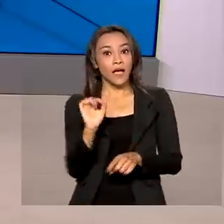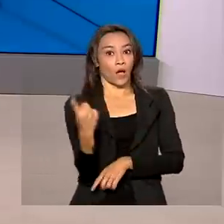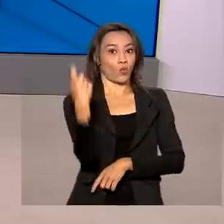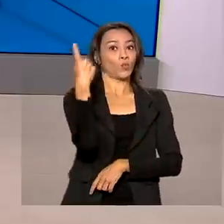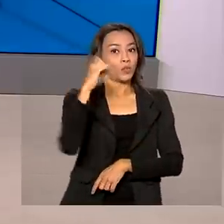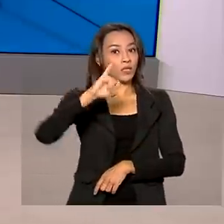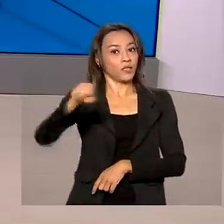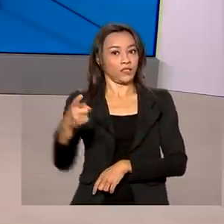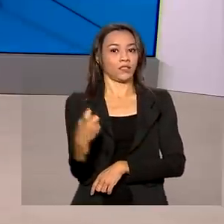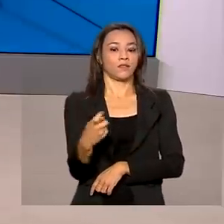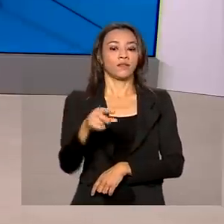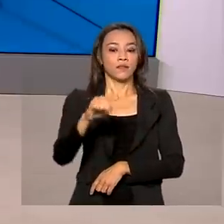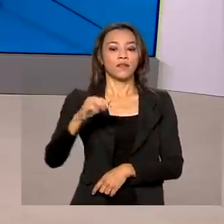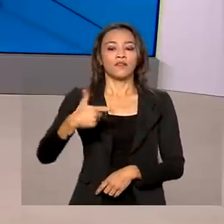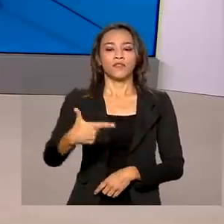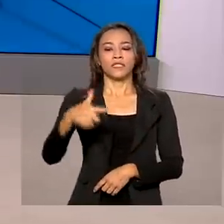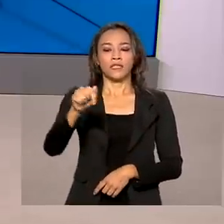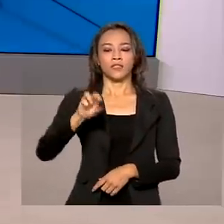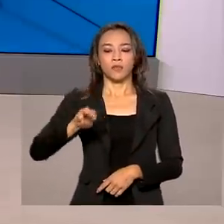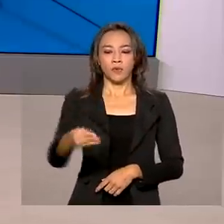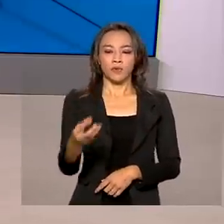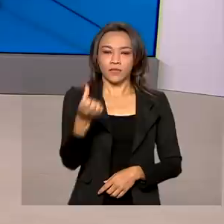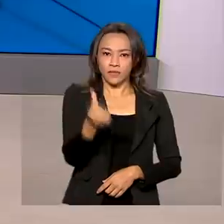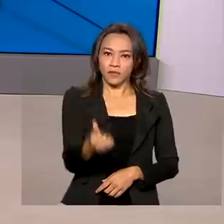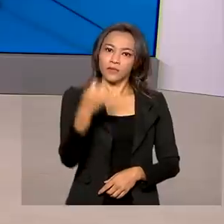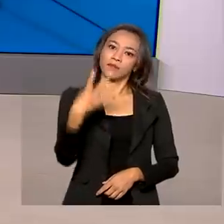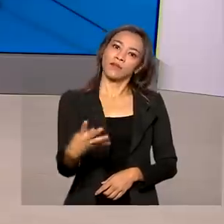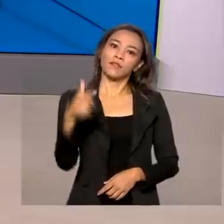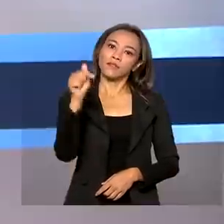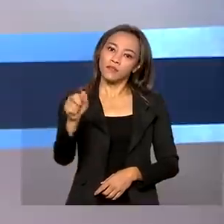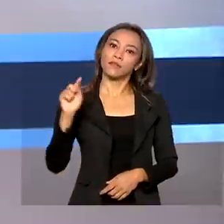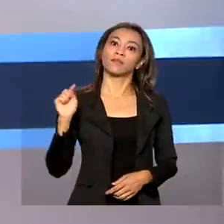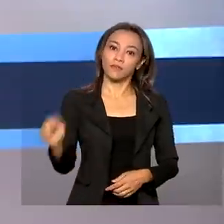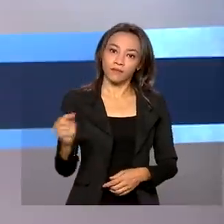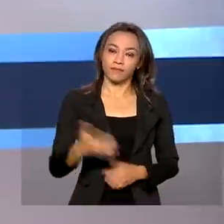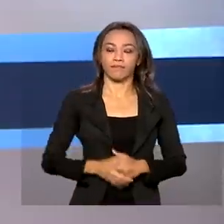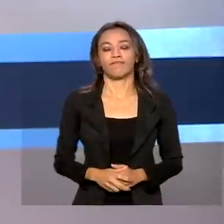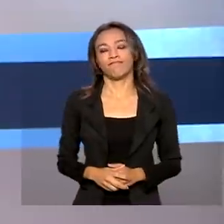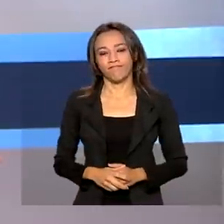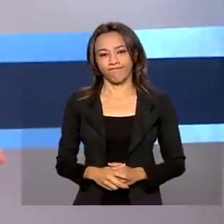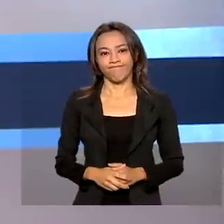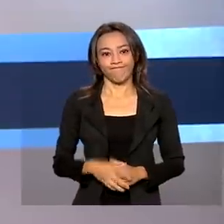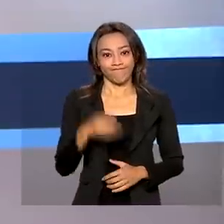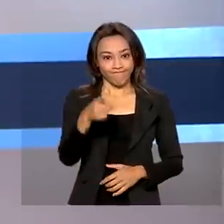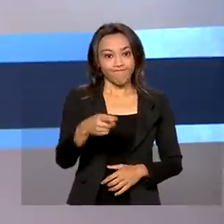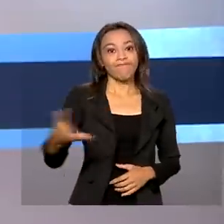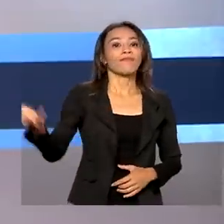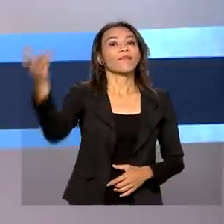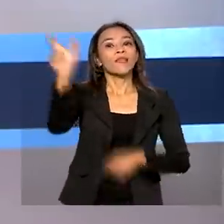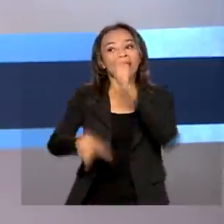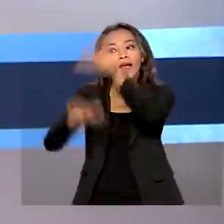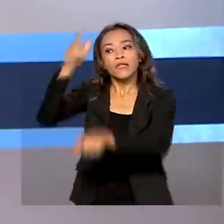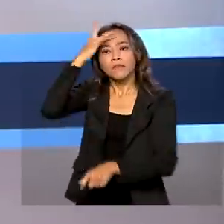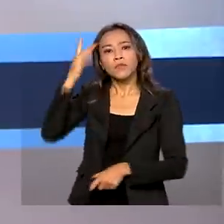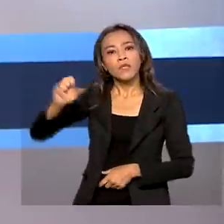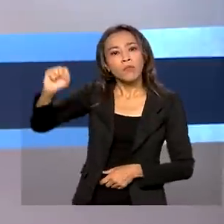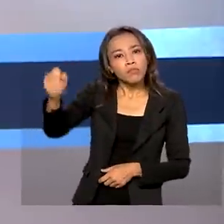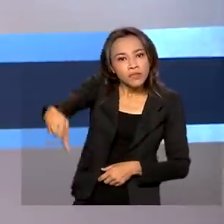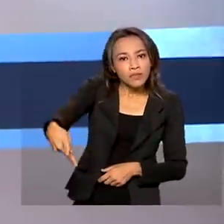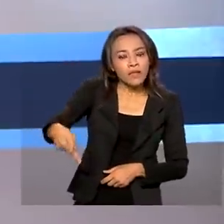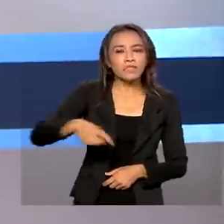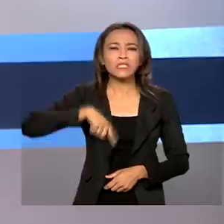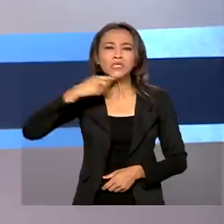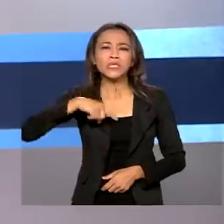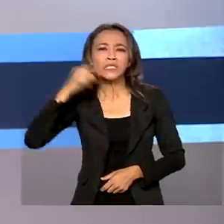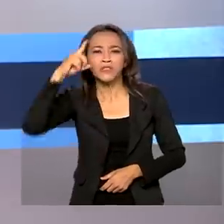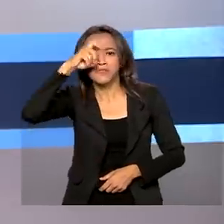única, passam de 27 milhões 647 mil. Beneficiários do INSS com dificuldade